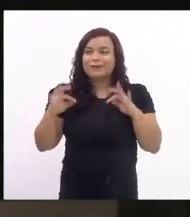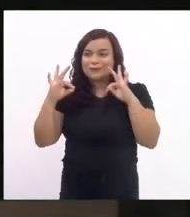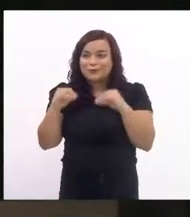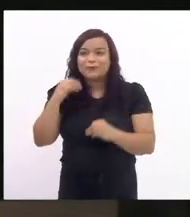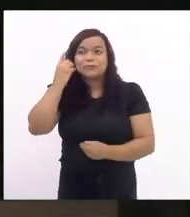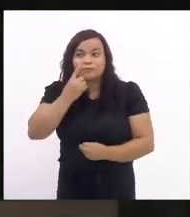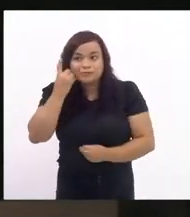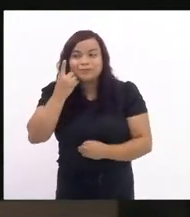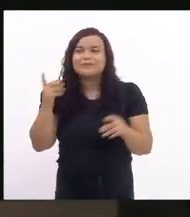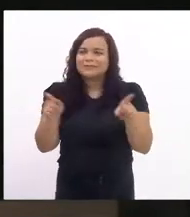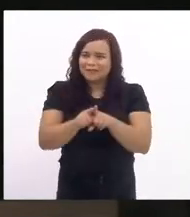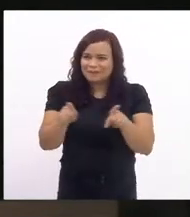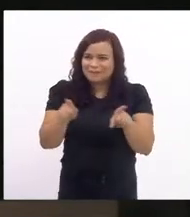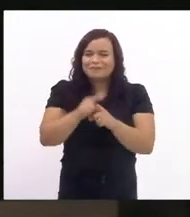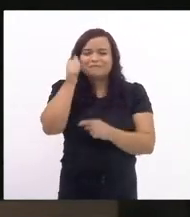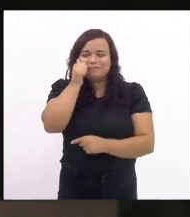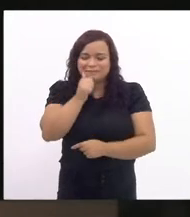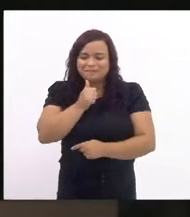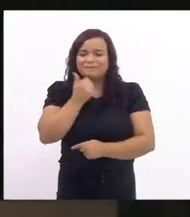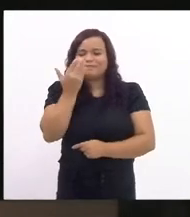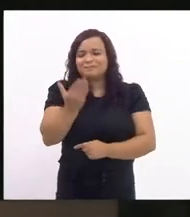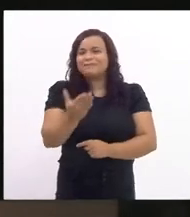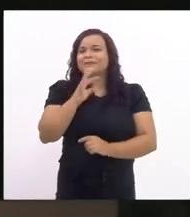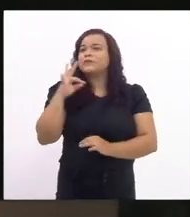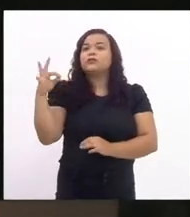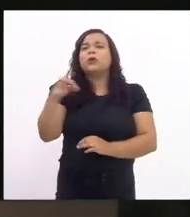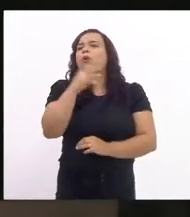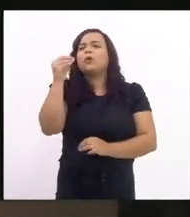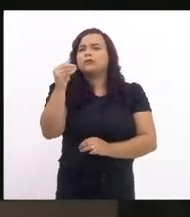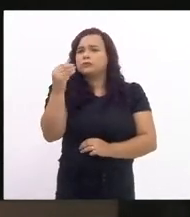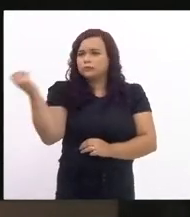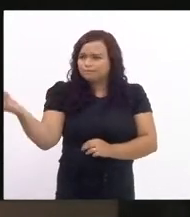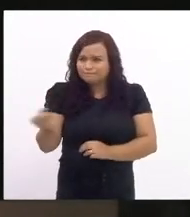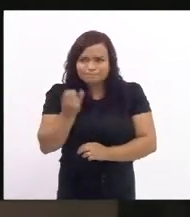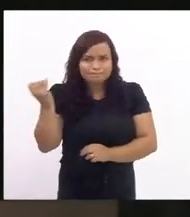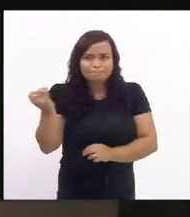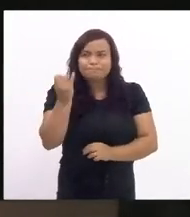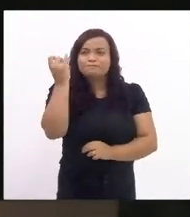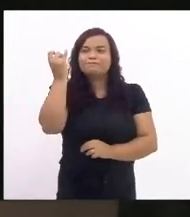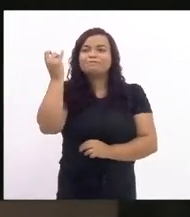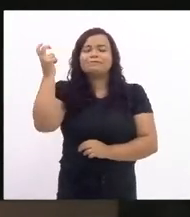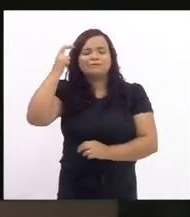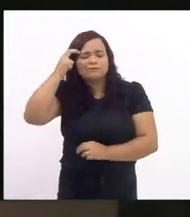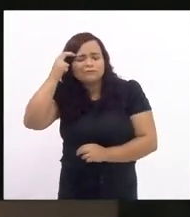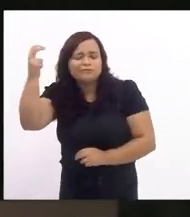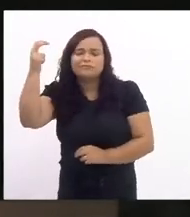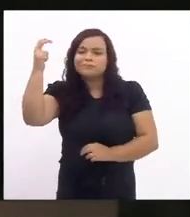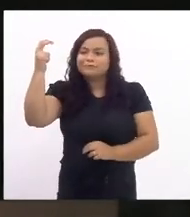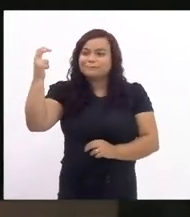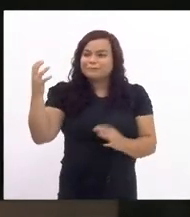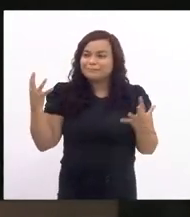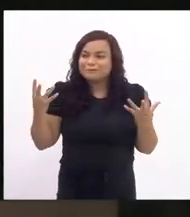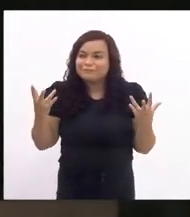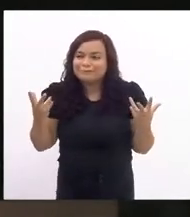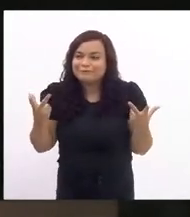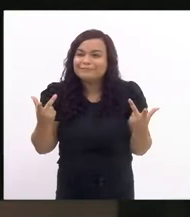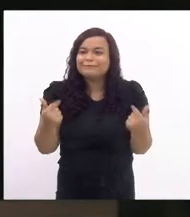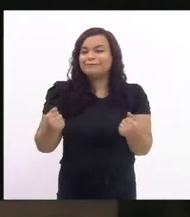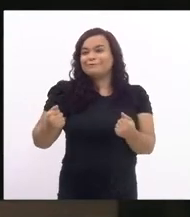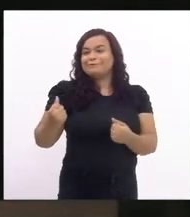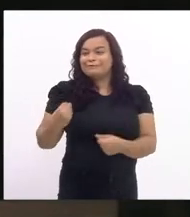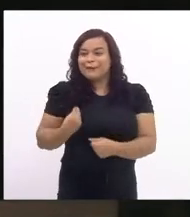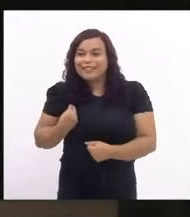deputadas são todas extremamente brilhantes impecáveis na